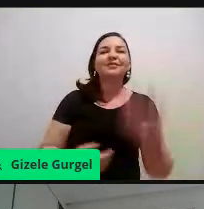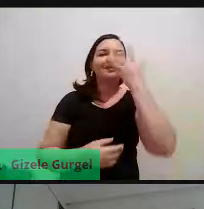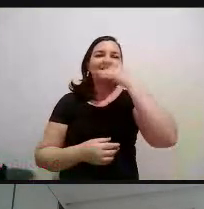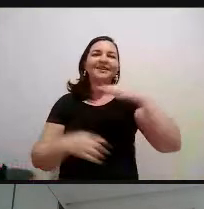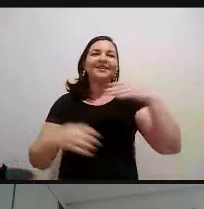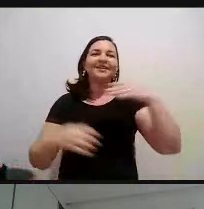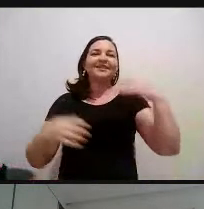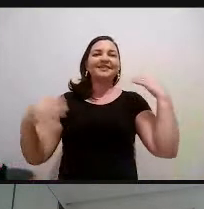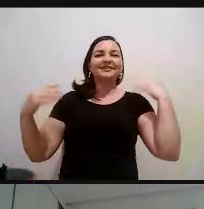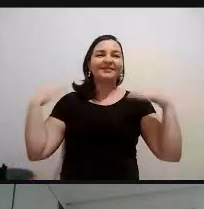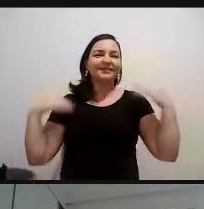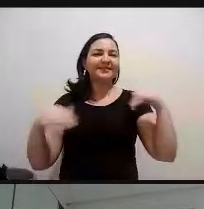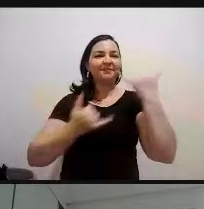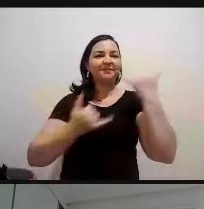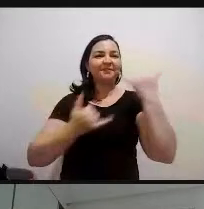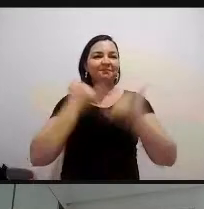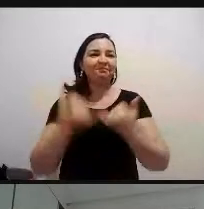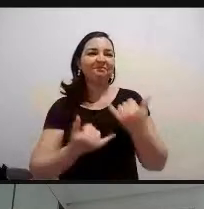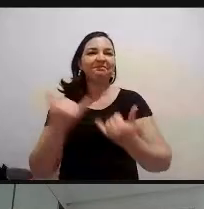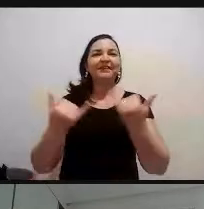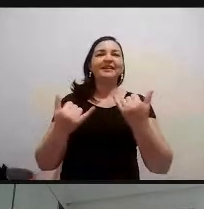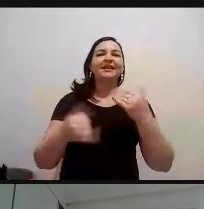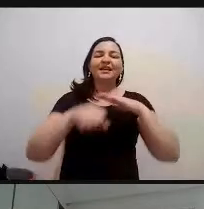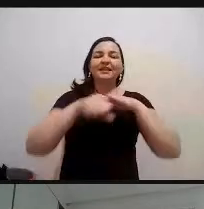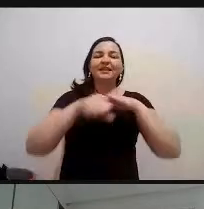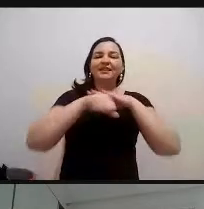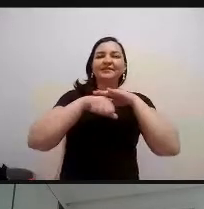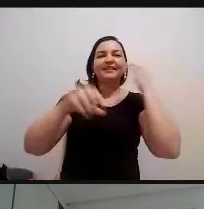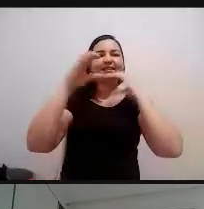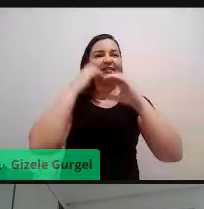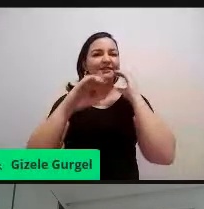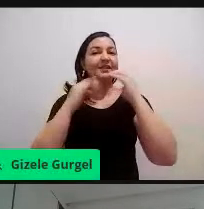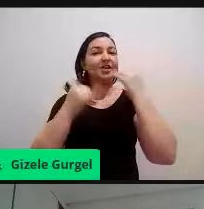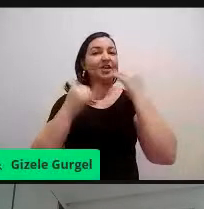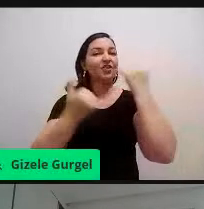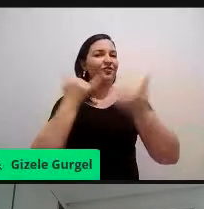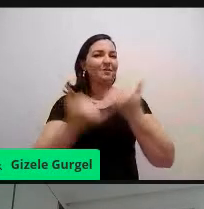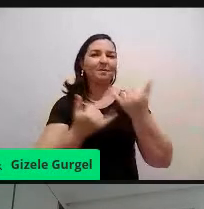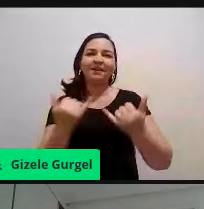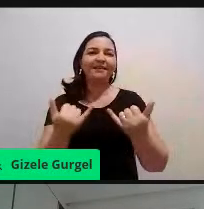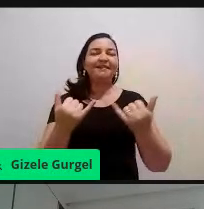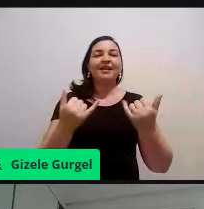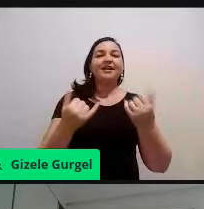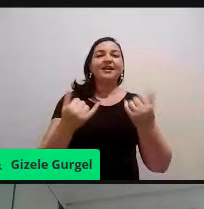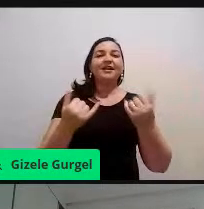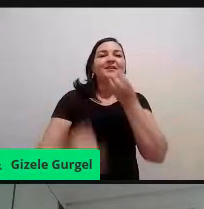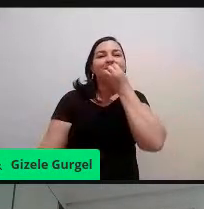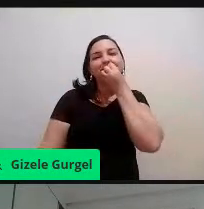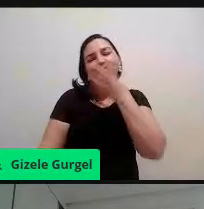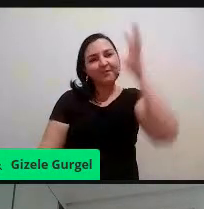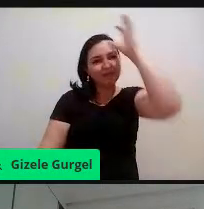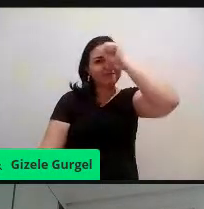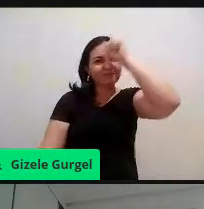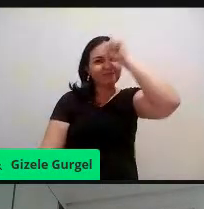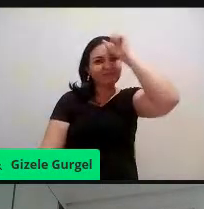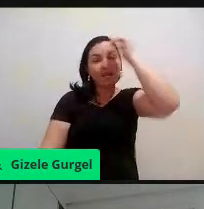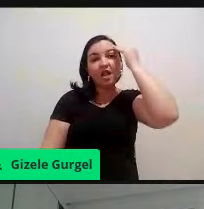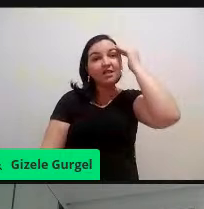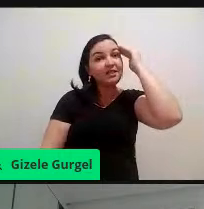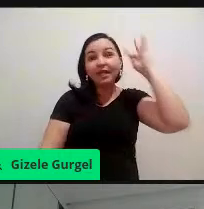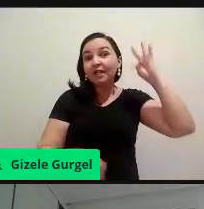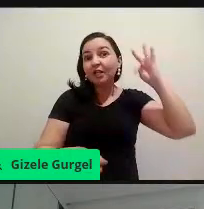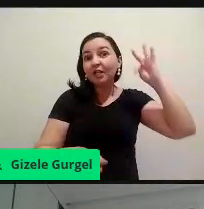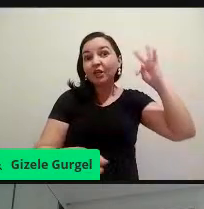canta, a gente canta musiquinha, a gente brinca, entra no mundo delas e elas entendem tudo, tá, e os